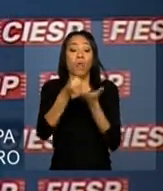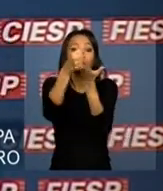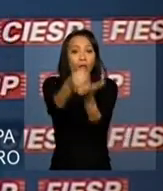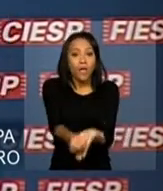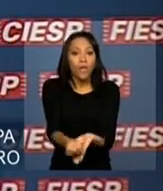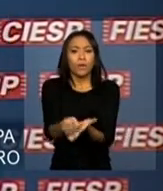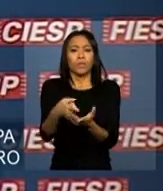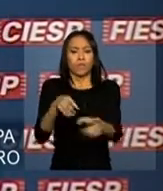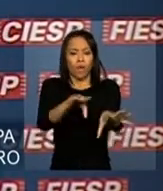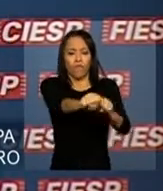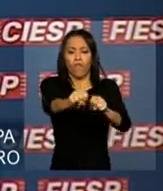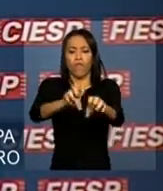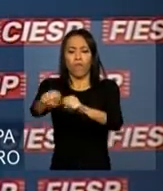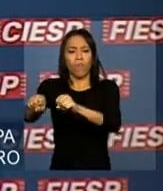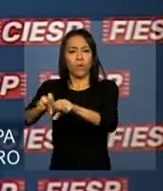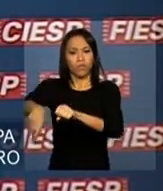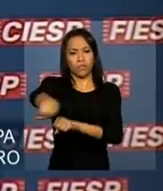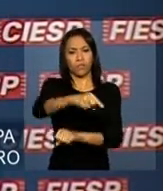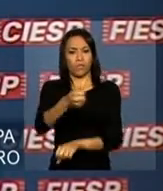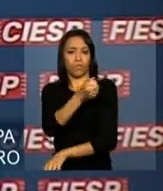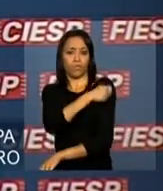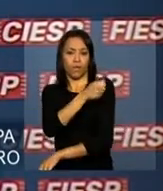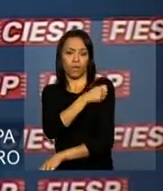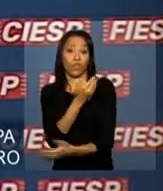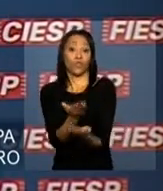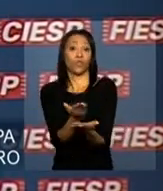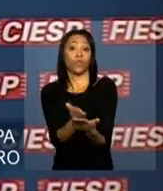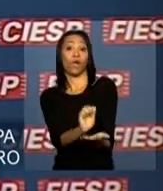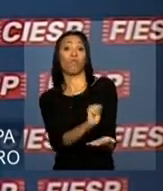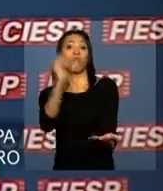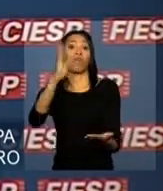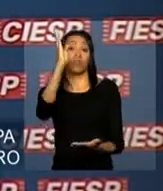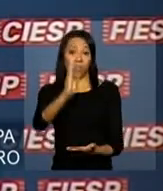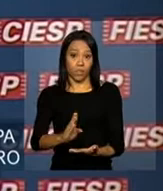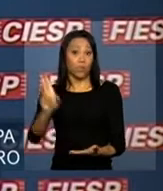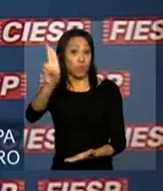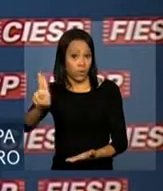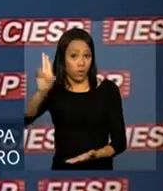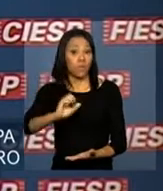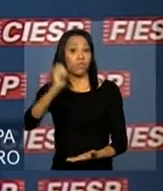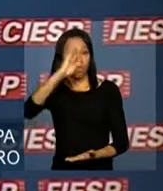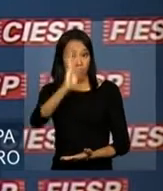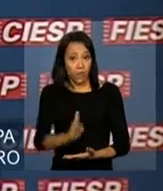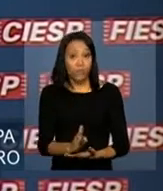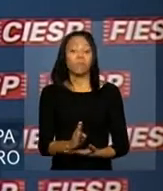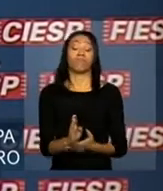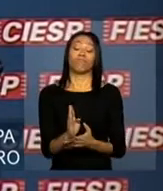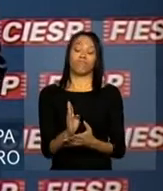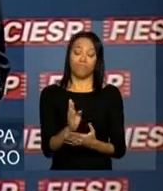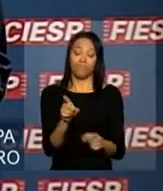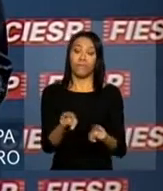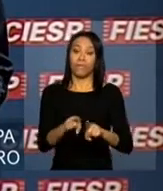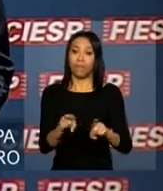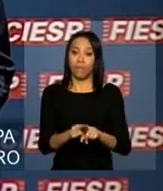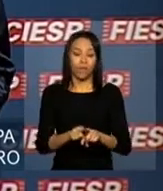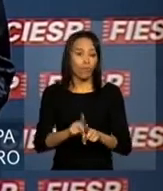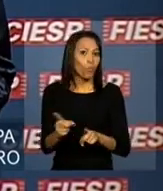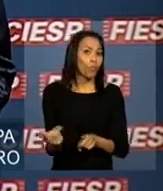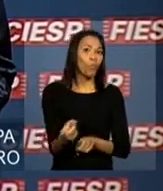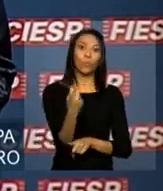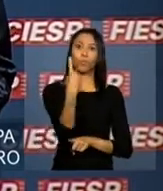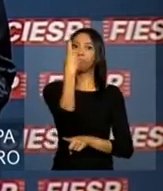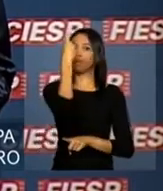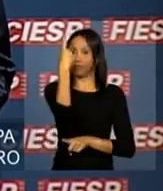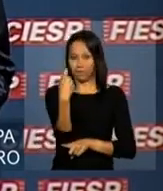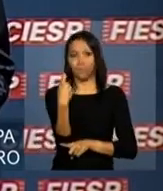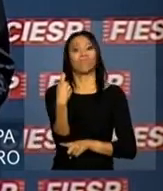estudantes brasileiros em universidades estrangeiras, também este numa dimensão inédita em nossa